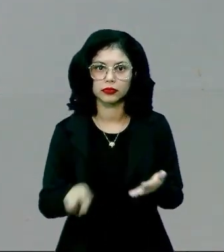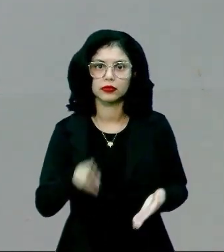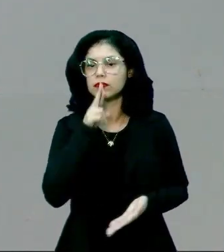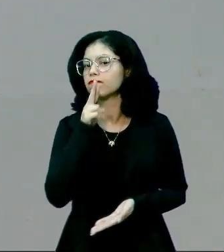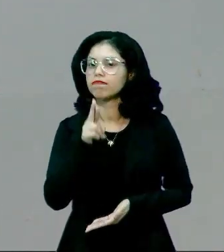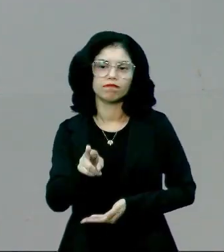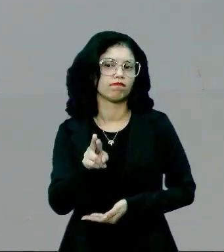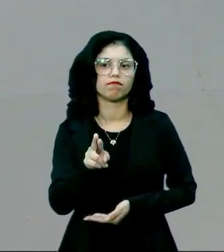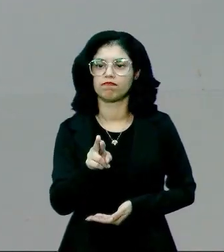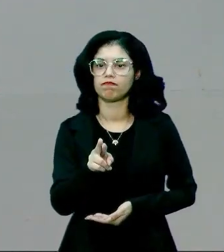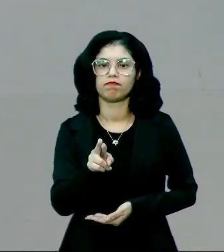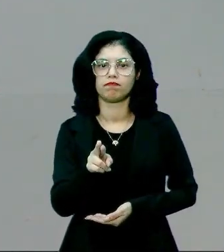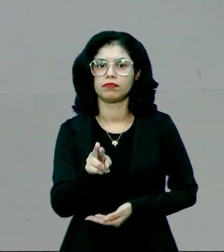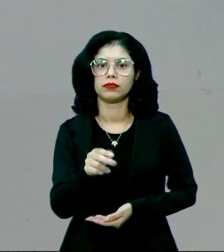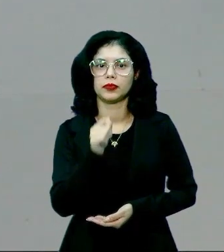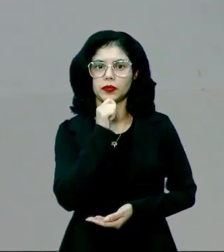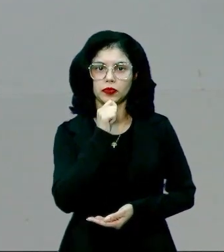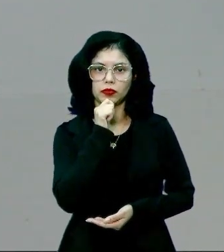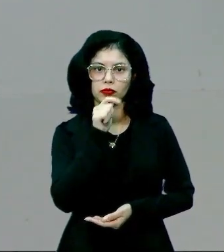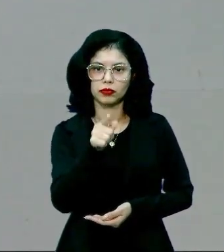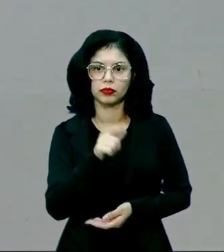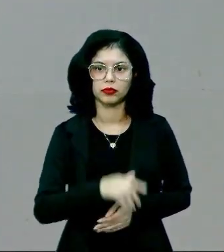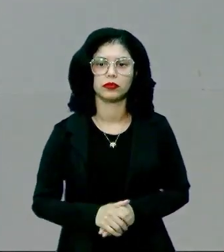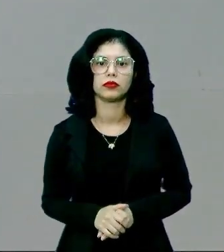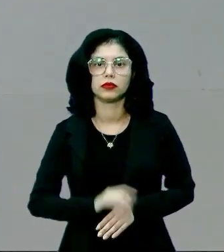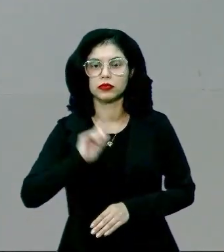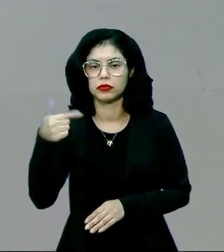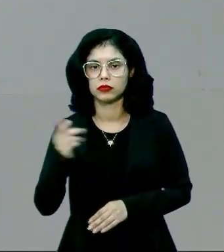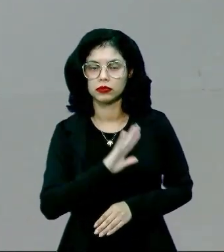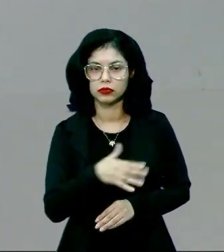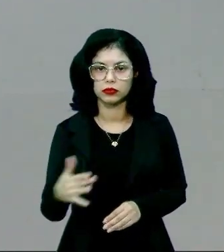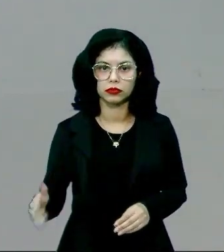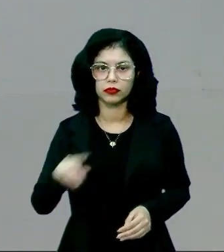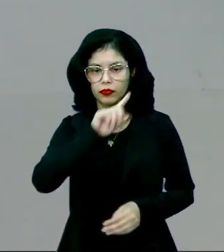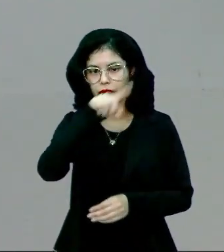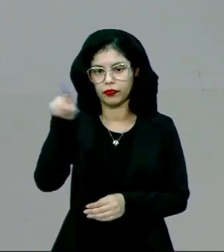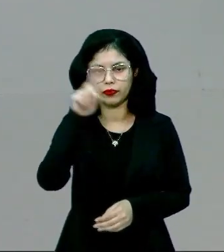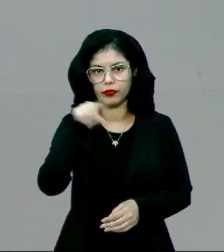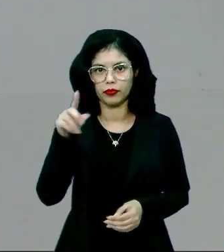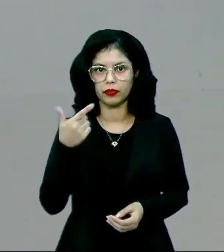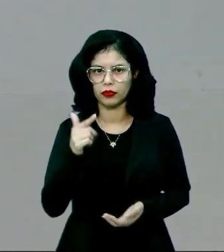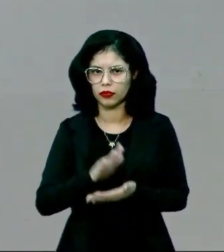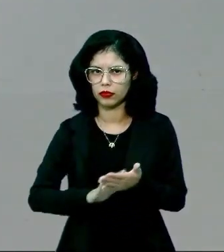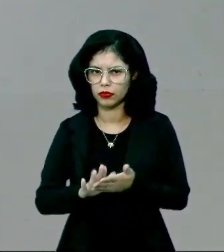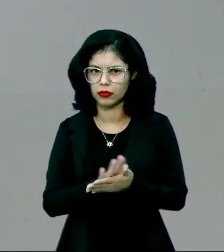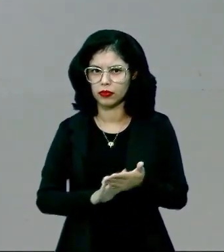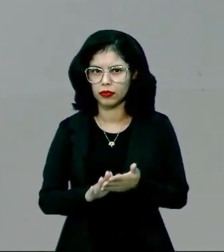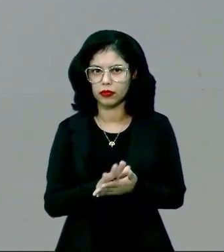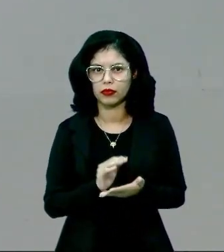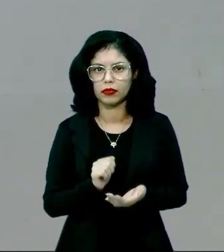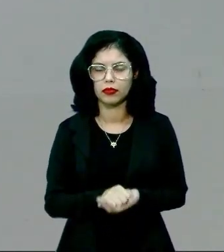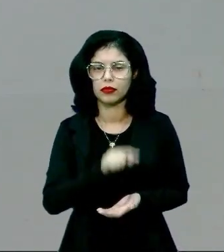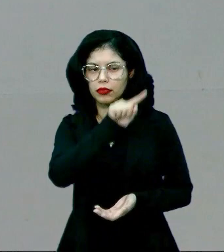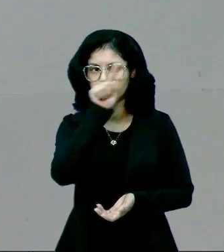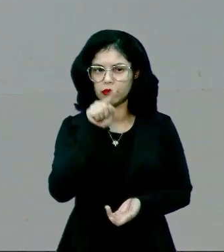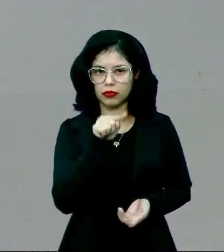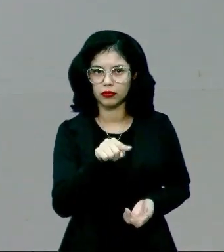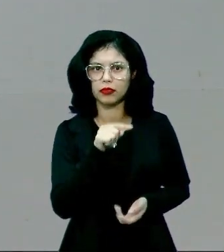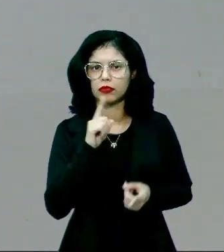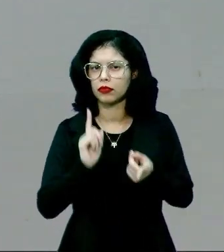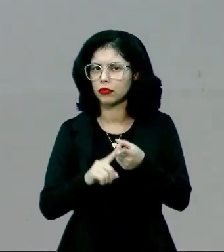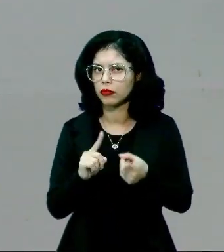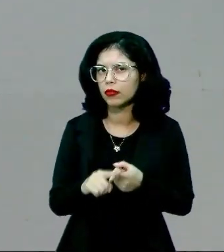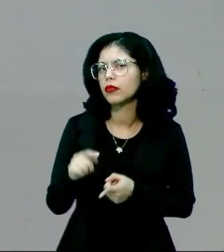e às vezes não respondeu ainda você. Ou quando a marcação em azul não aparece e que aí vem aquela interrogação,